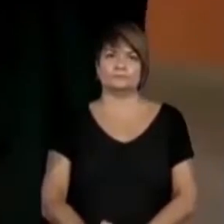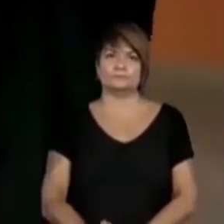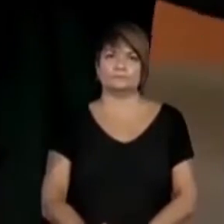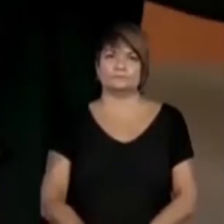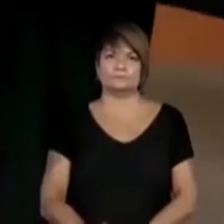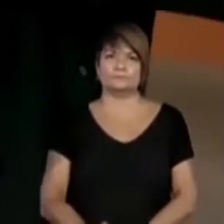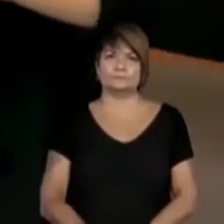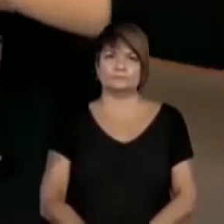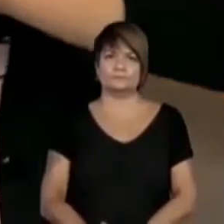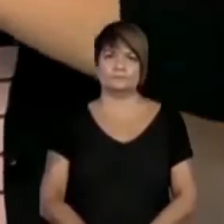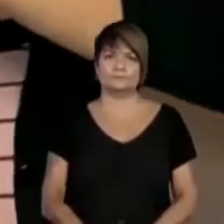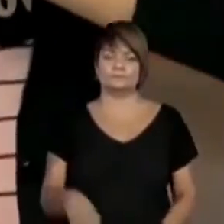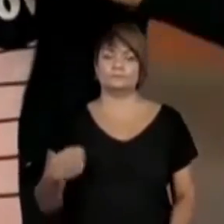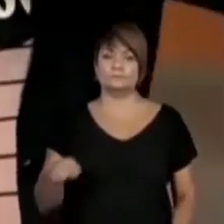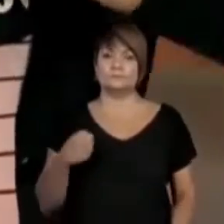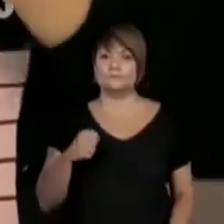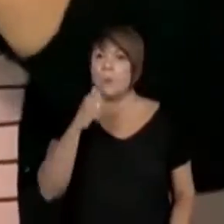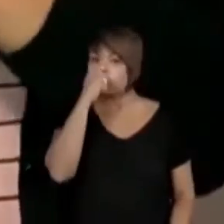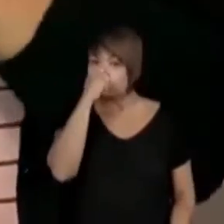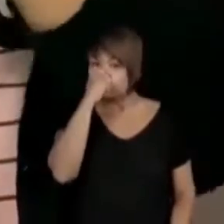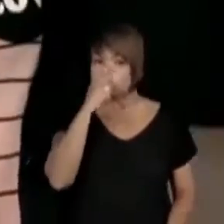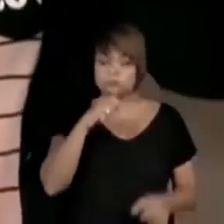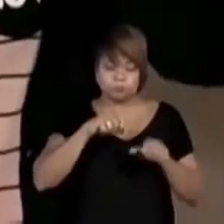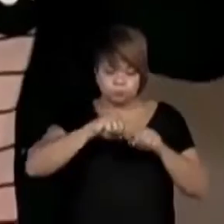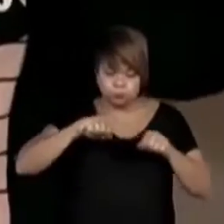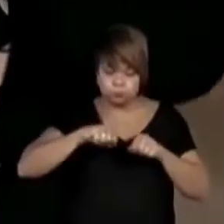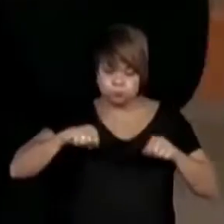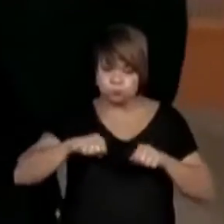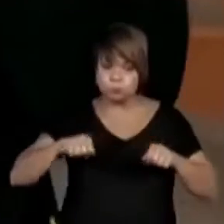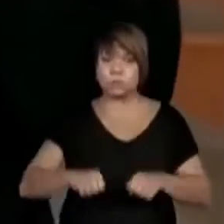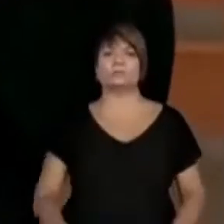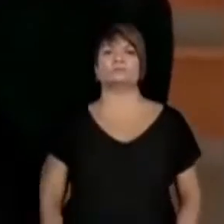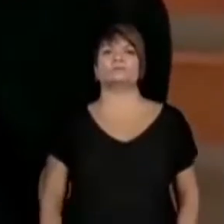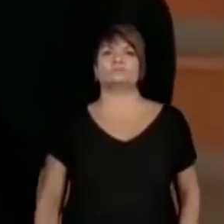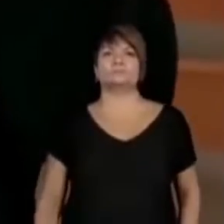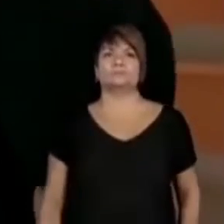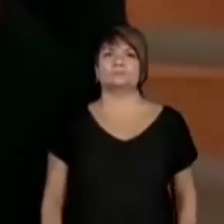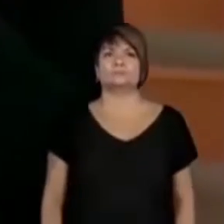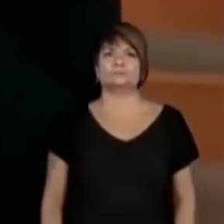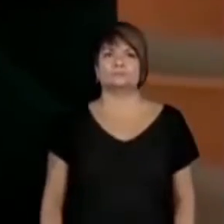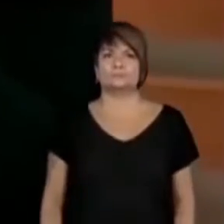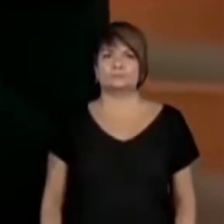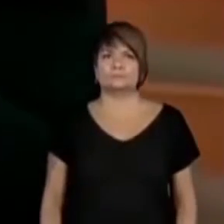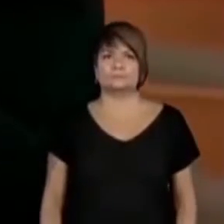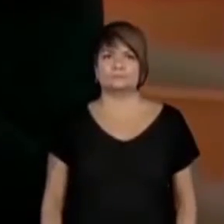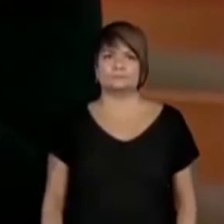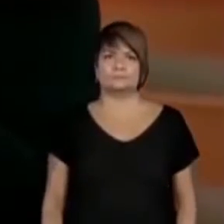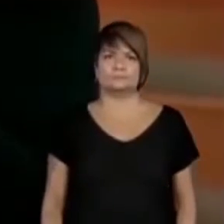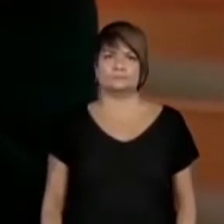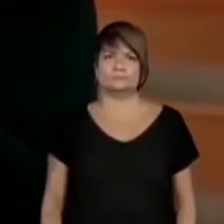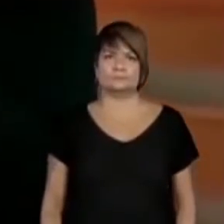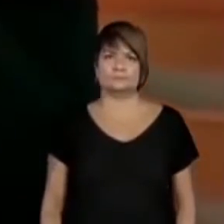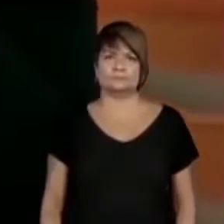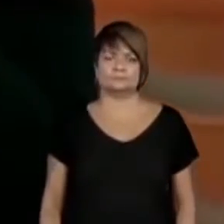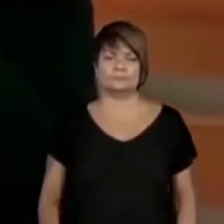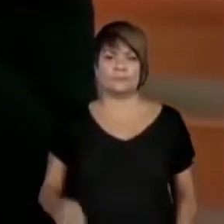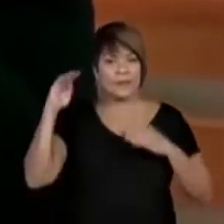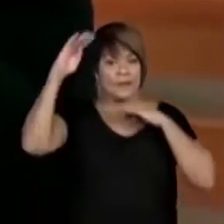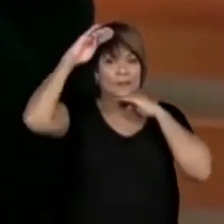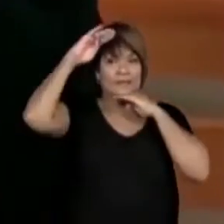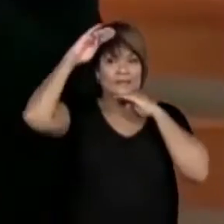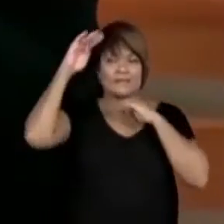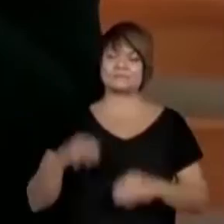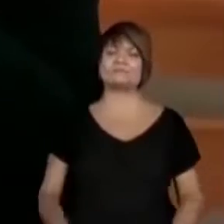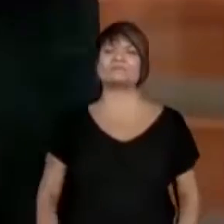E aí tenta apertar bem apertadinho o nó para já sair bonitinho, Conseguiu aí, Prô? Consegui. Já ficou aqui a cabecinha da minha